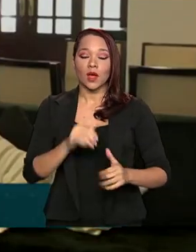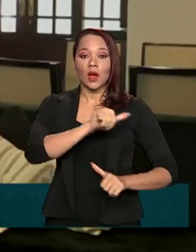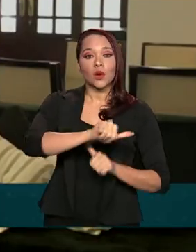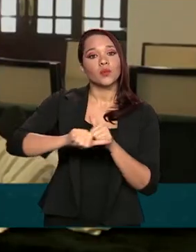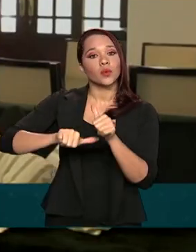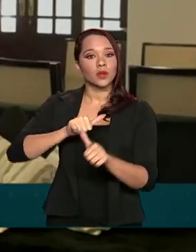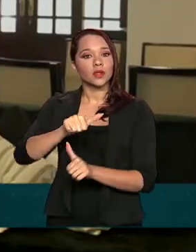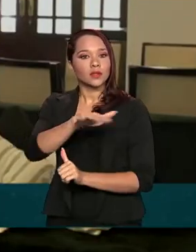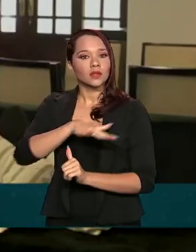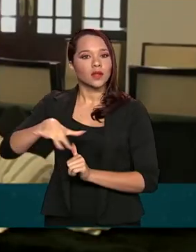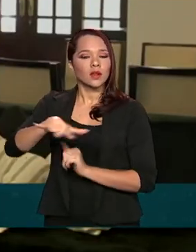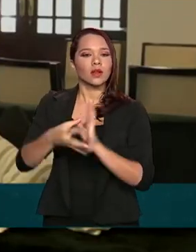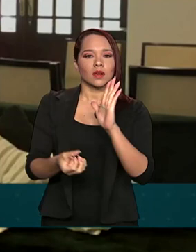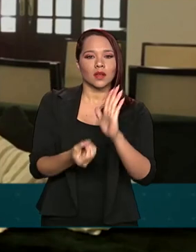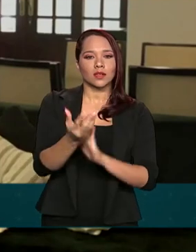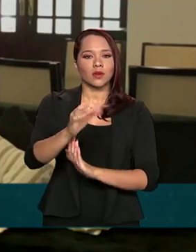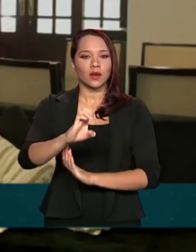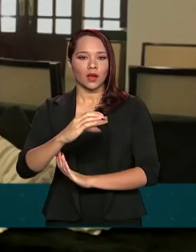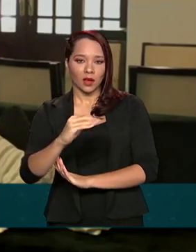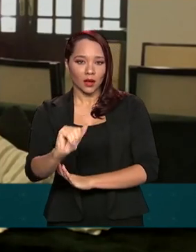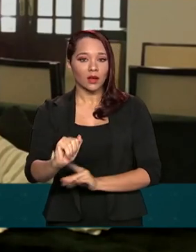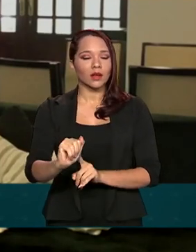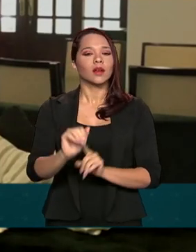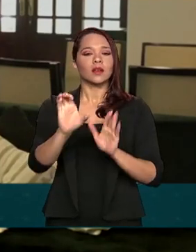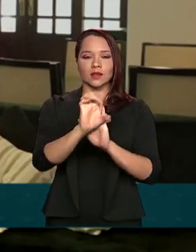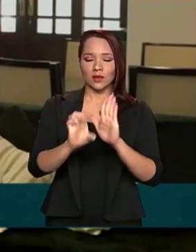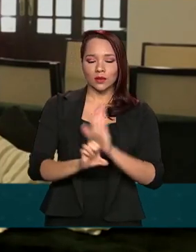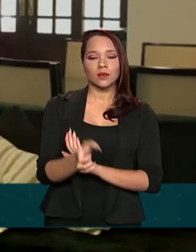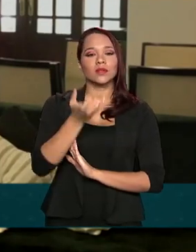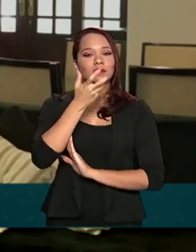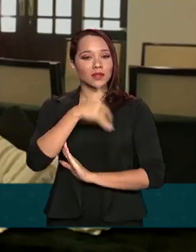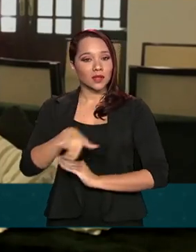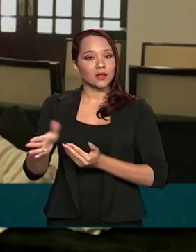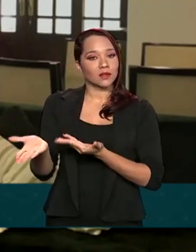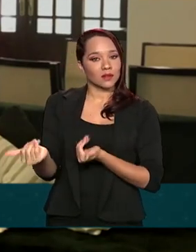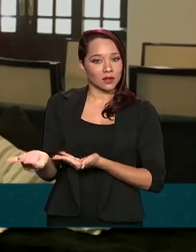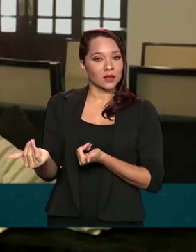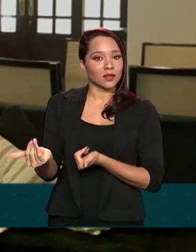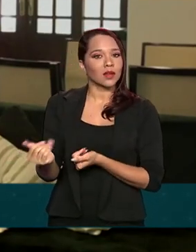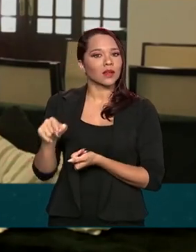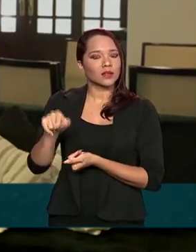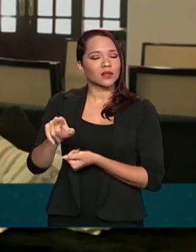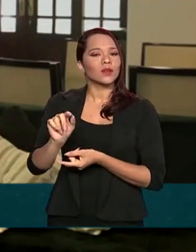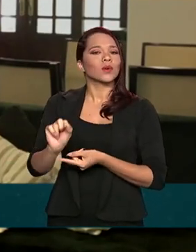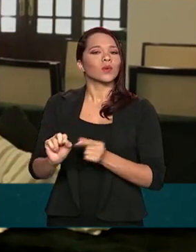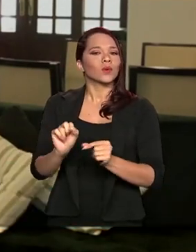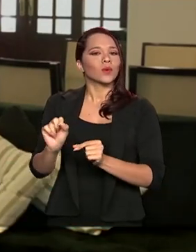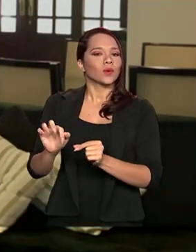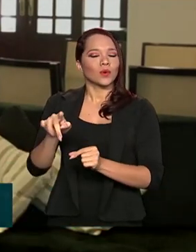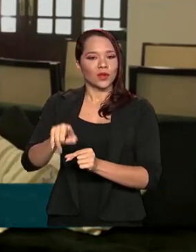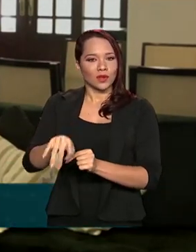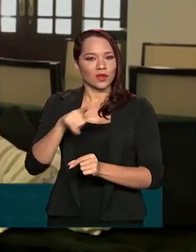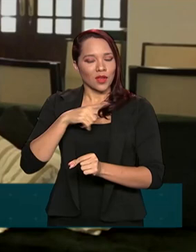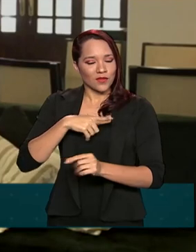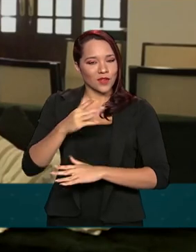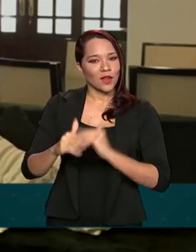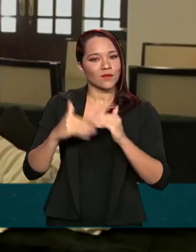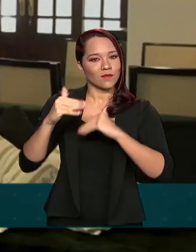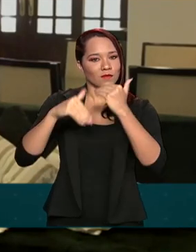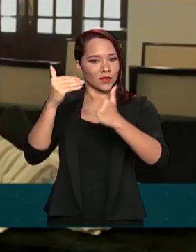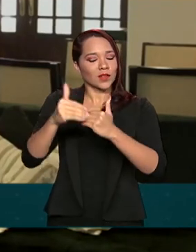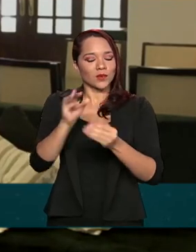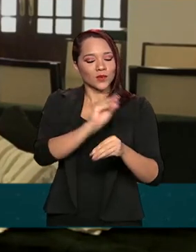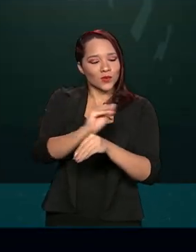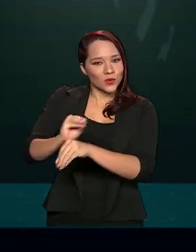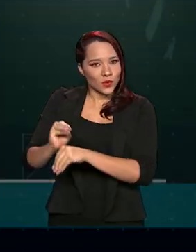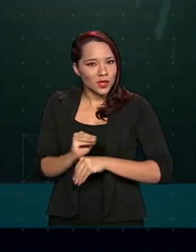nesse cenário veio com a criação do ECA, Estatuto da Criança e do Adolescente, que representou grande avanço nos